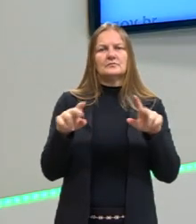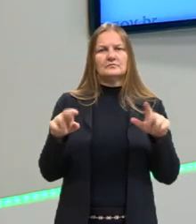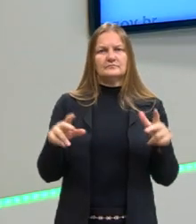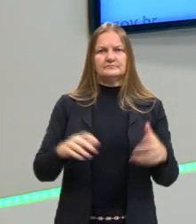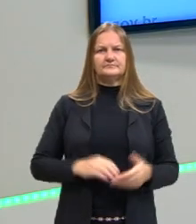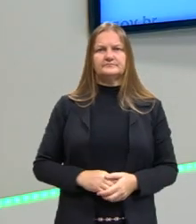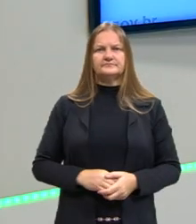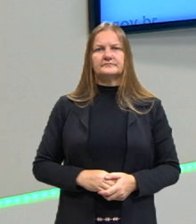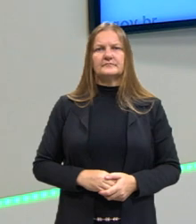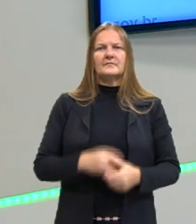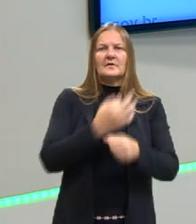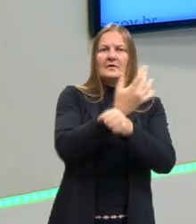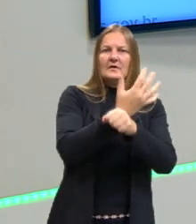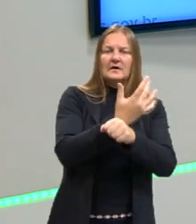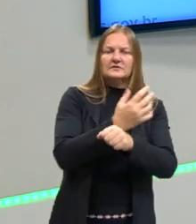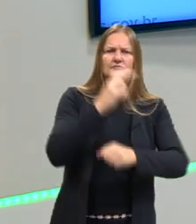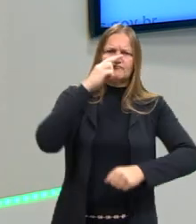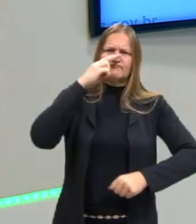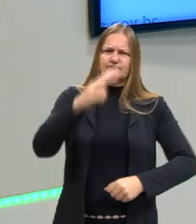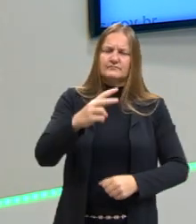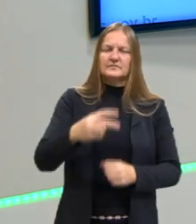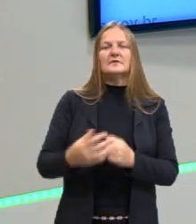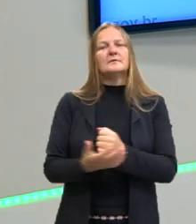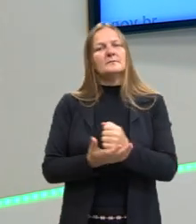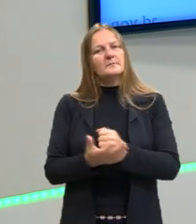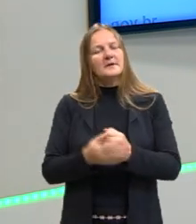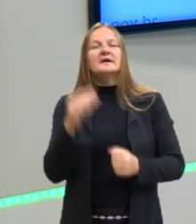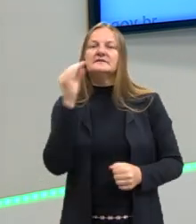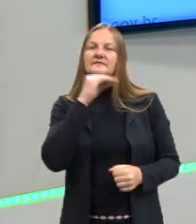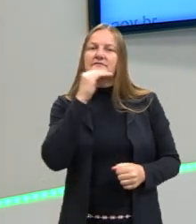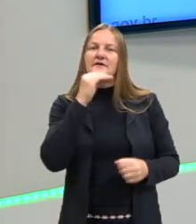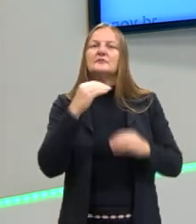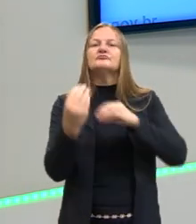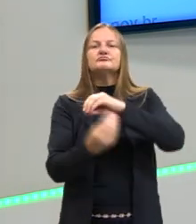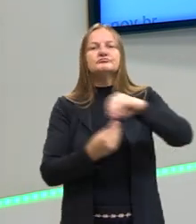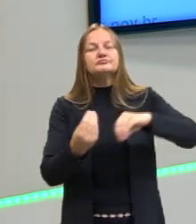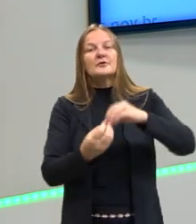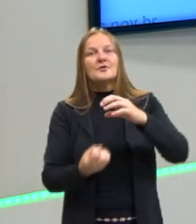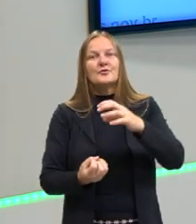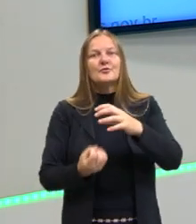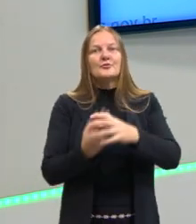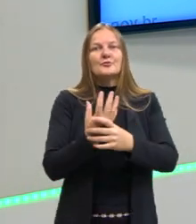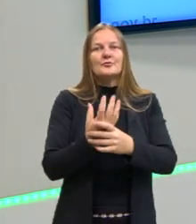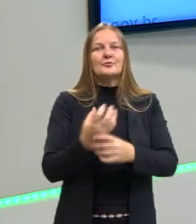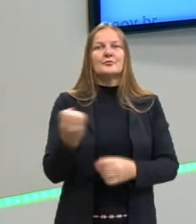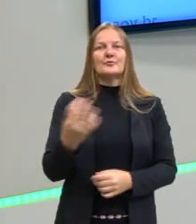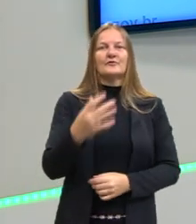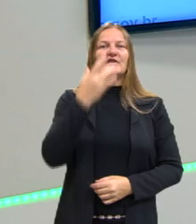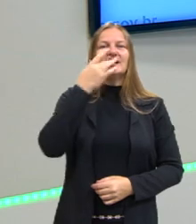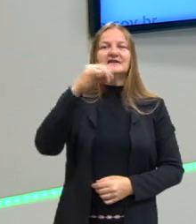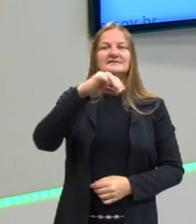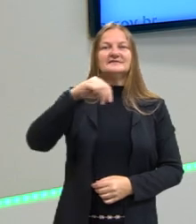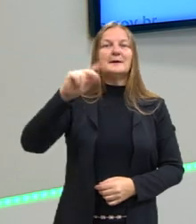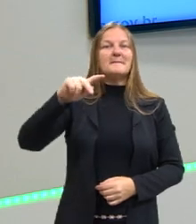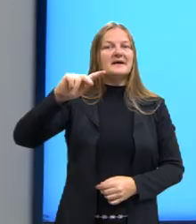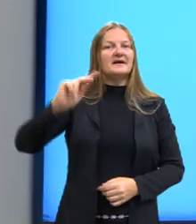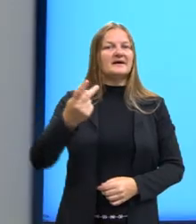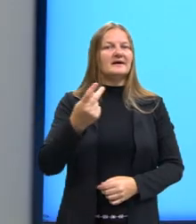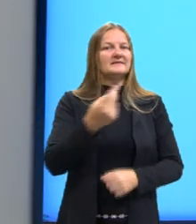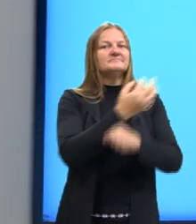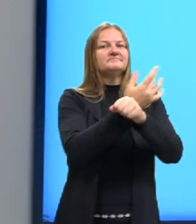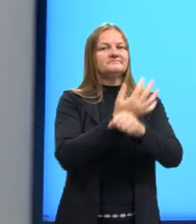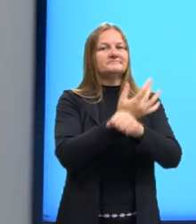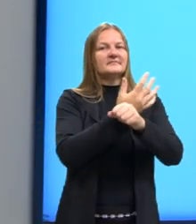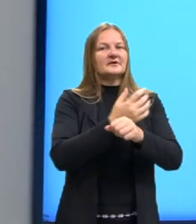o ácido forte e a base fraca vão formar um sal ácido. Por quê? O pH do ácido